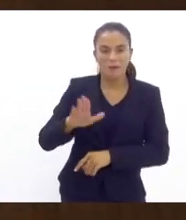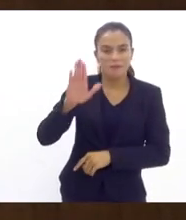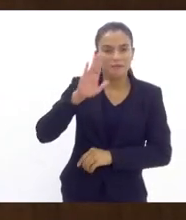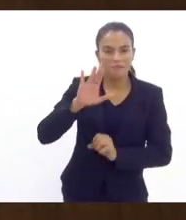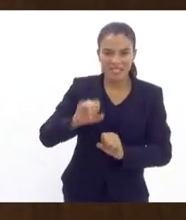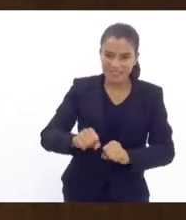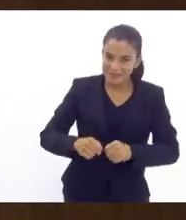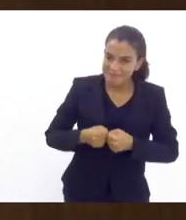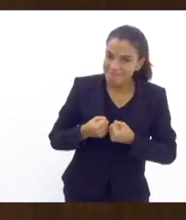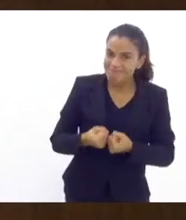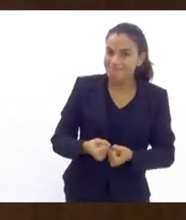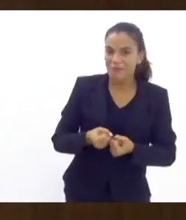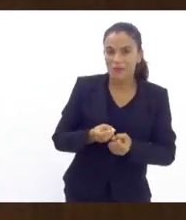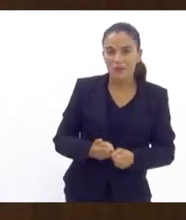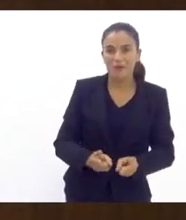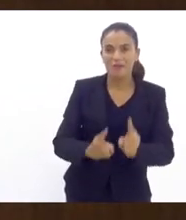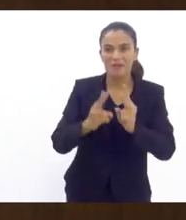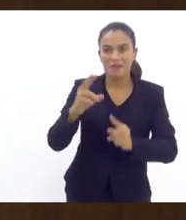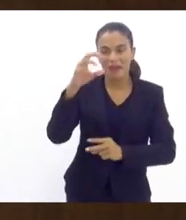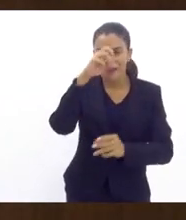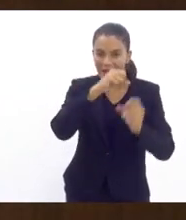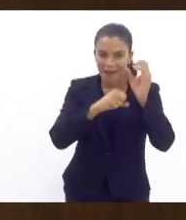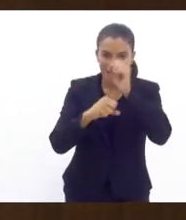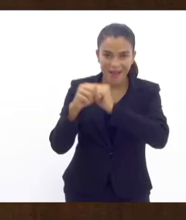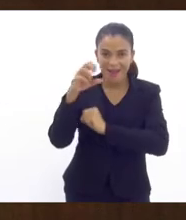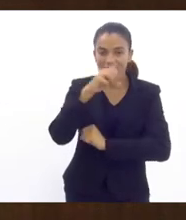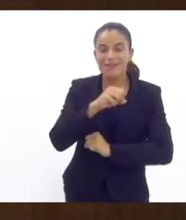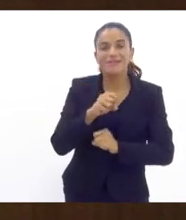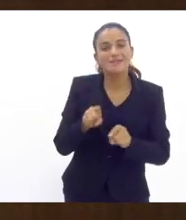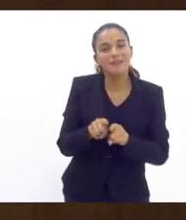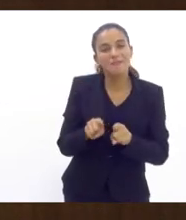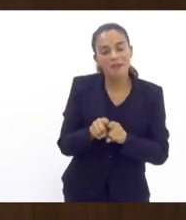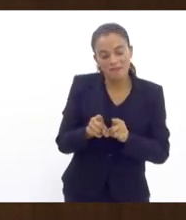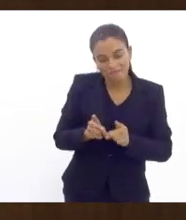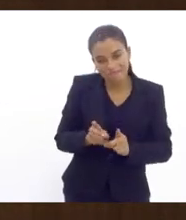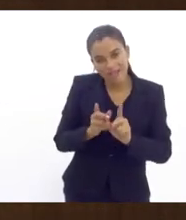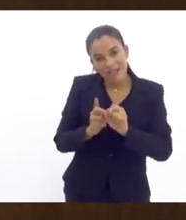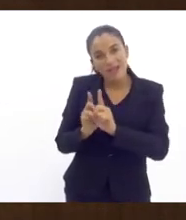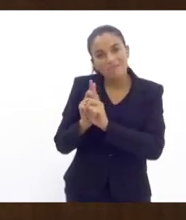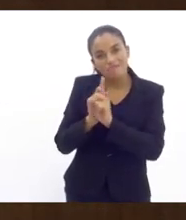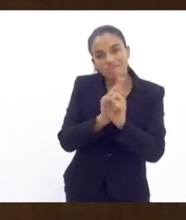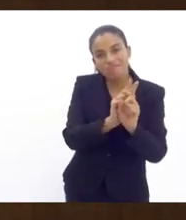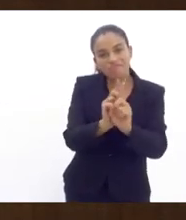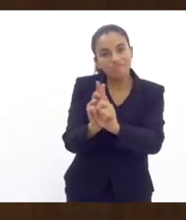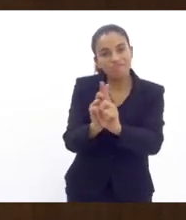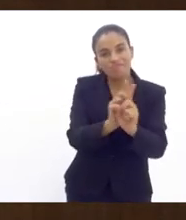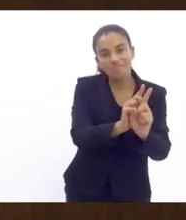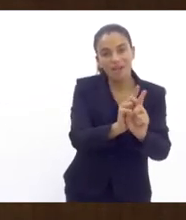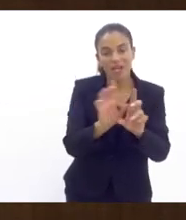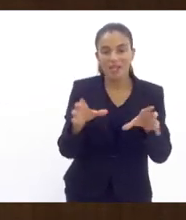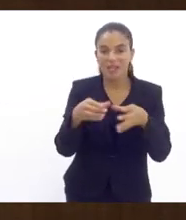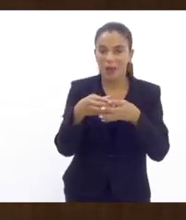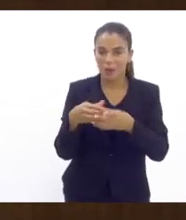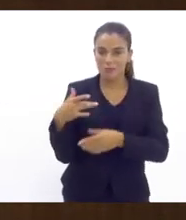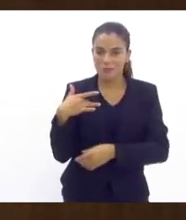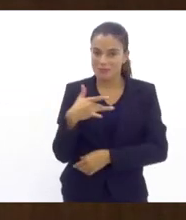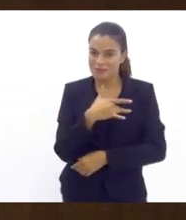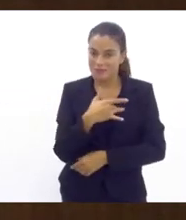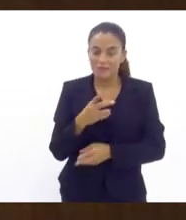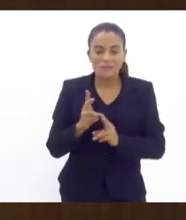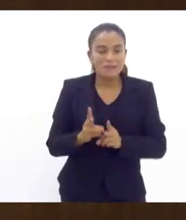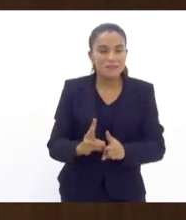continuar aprendendo com vossa excelência e seguindo o seu caminho na comissão de saúde sempre com